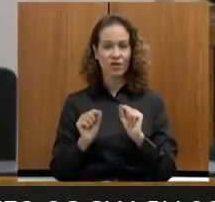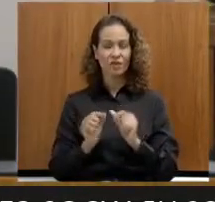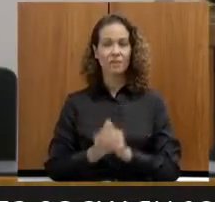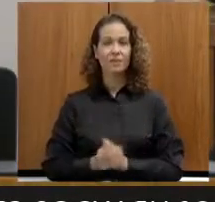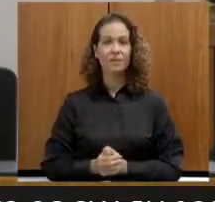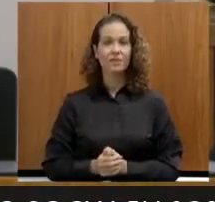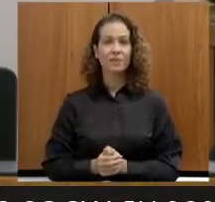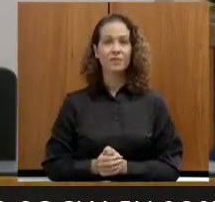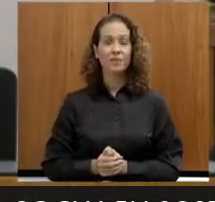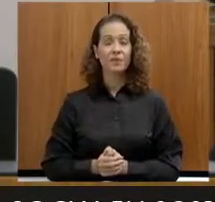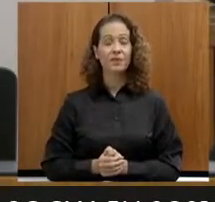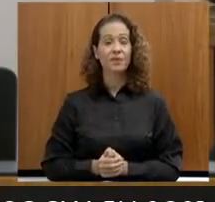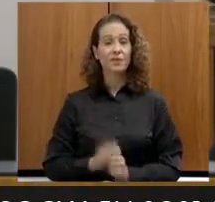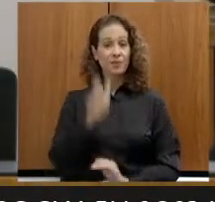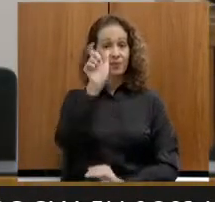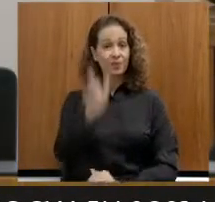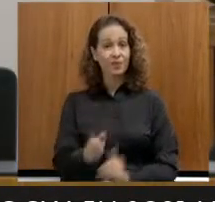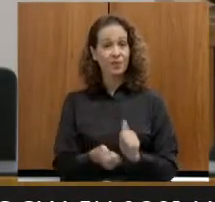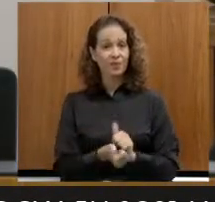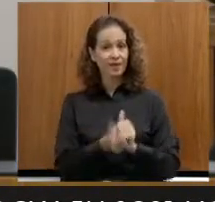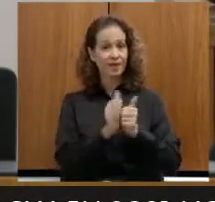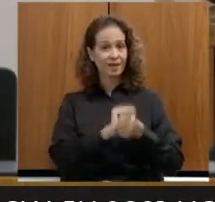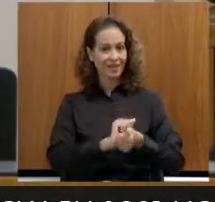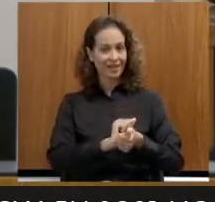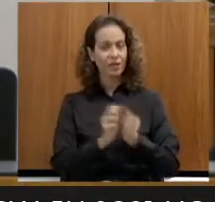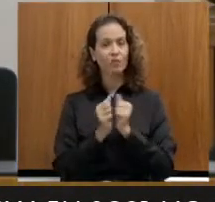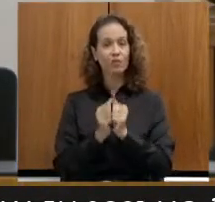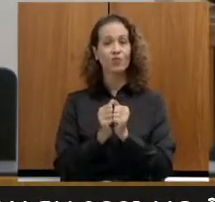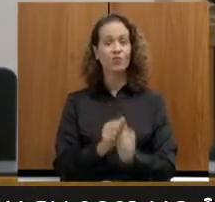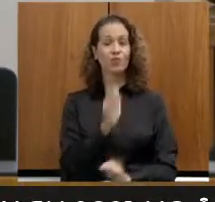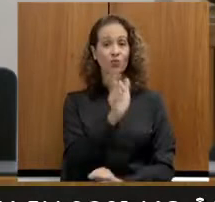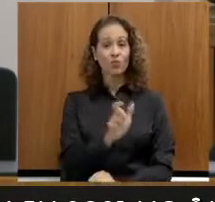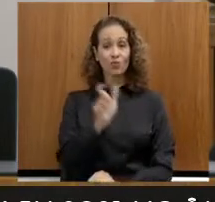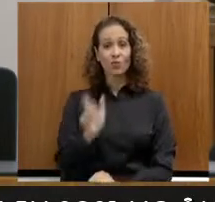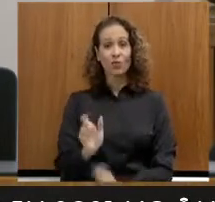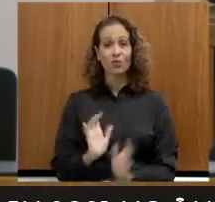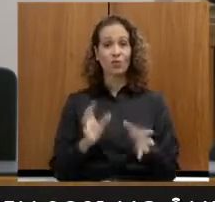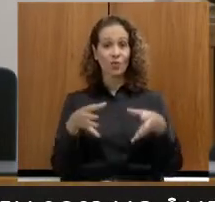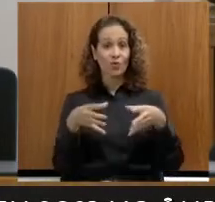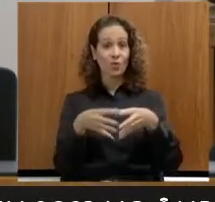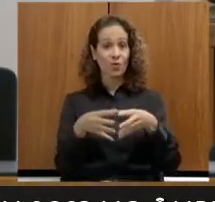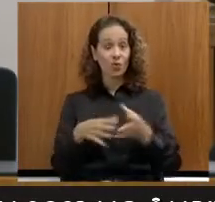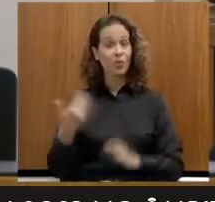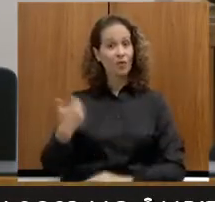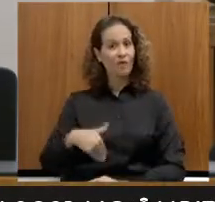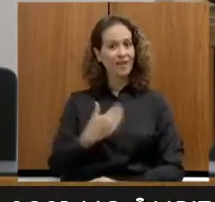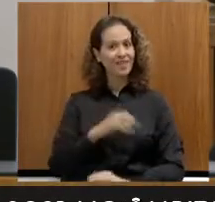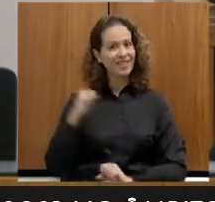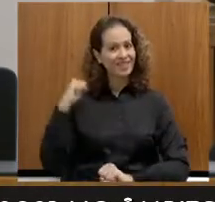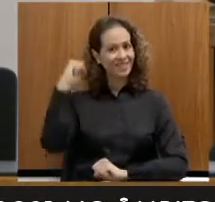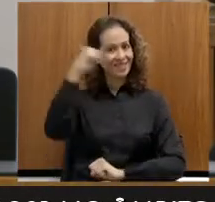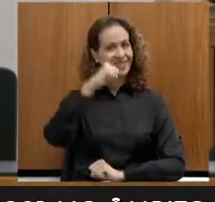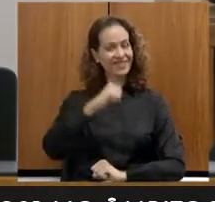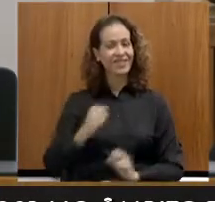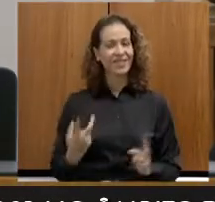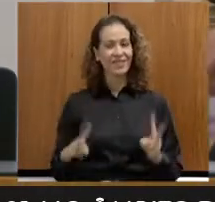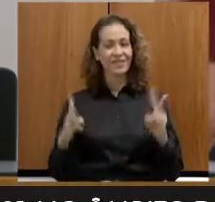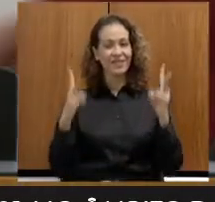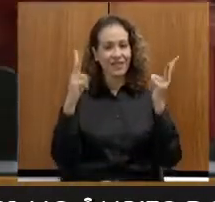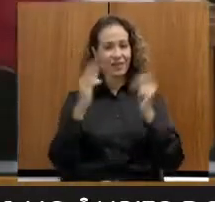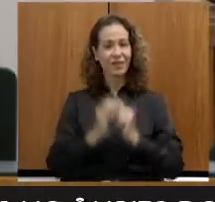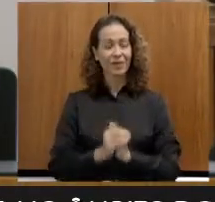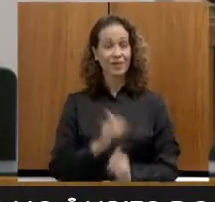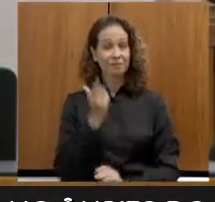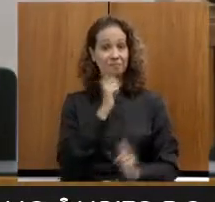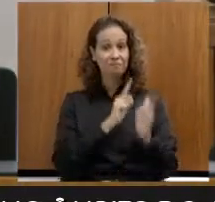um atleta em que, junto com os outros, soube levar o Atlético a essa conquista. É uma conquista muito